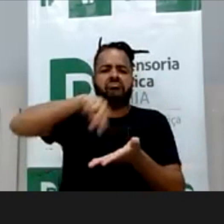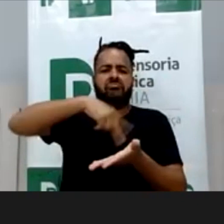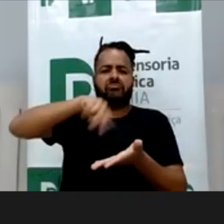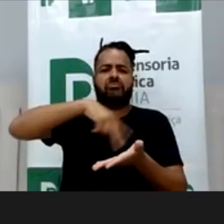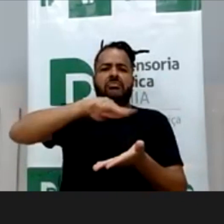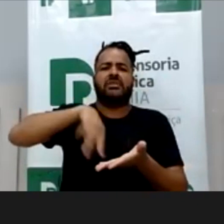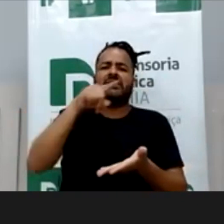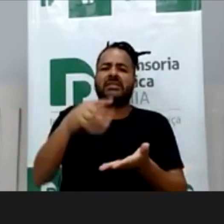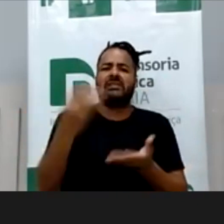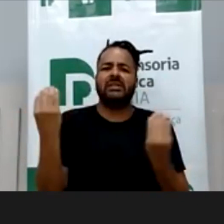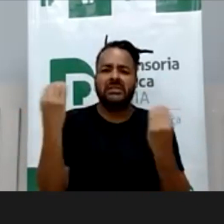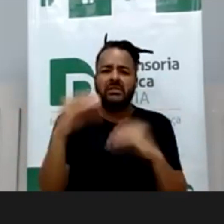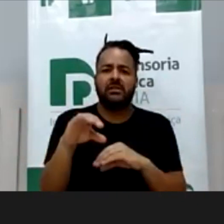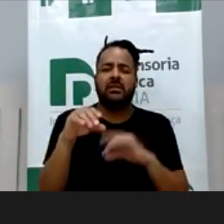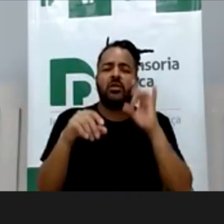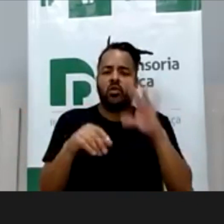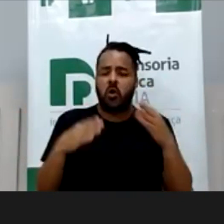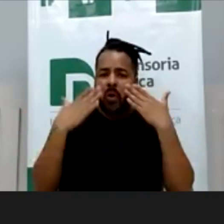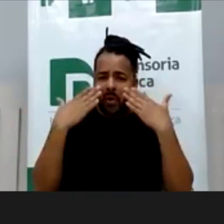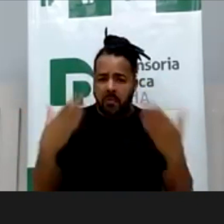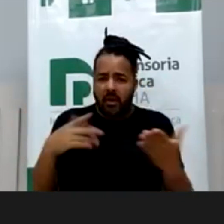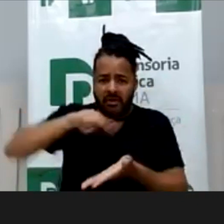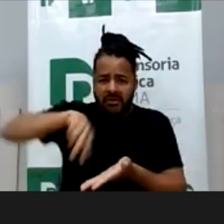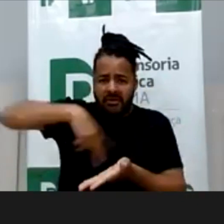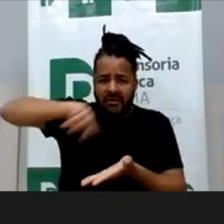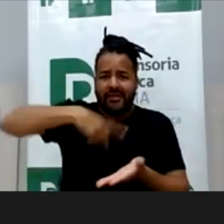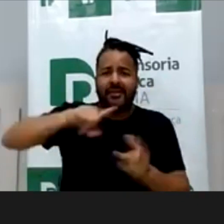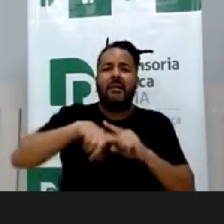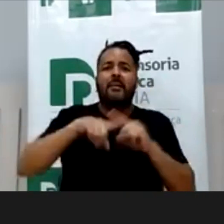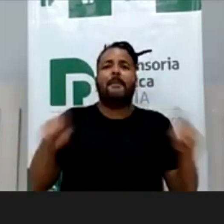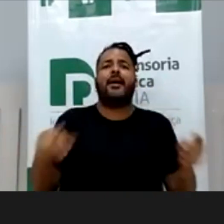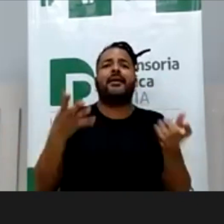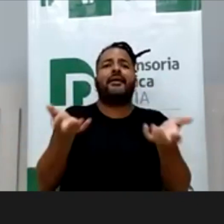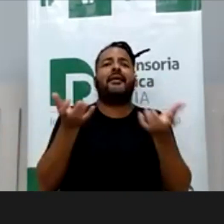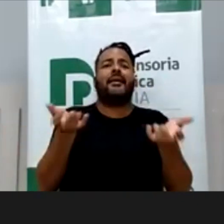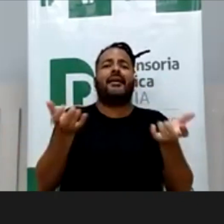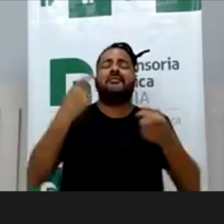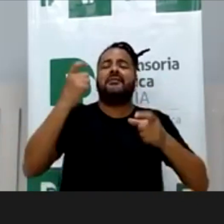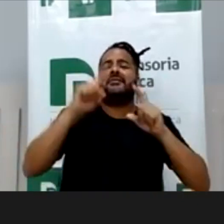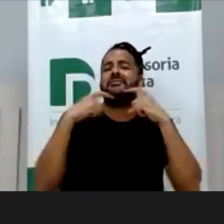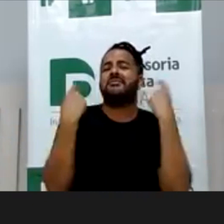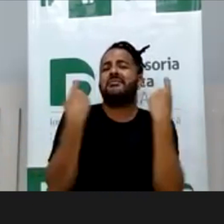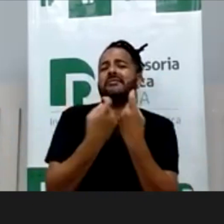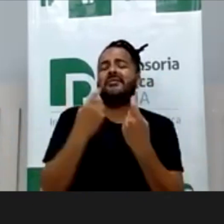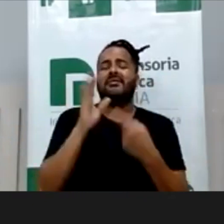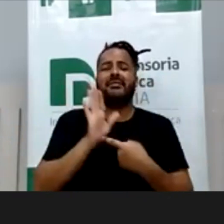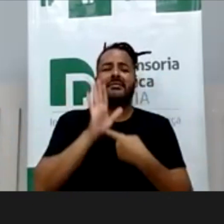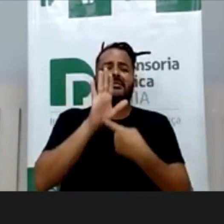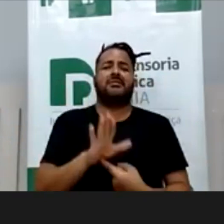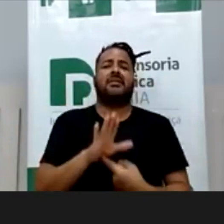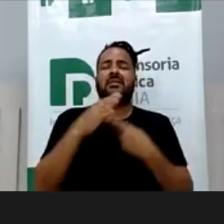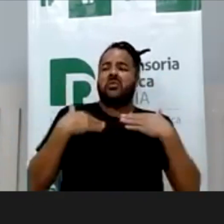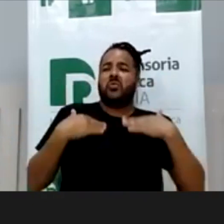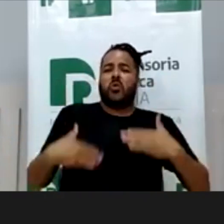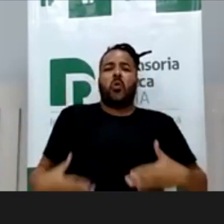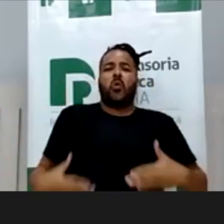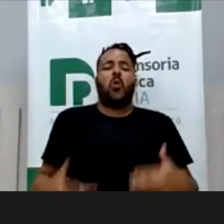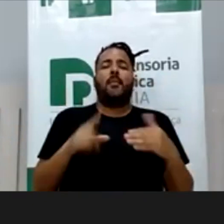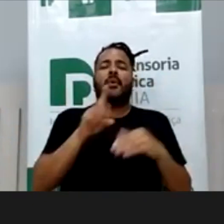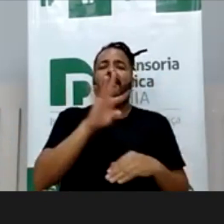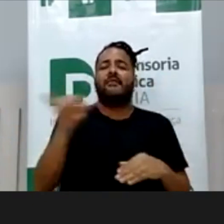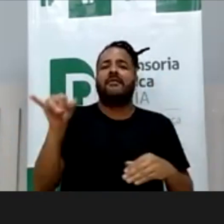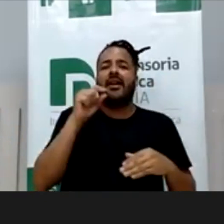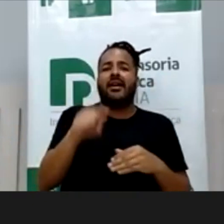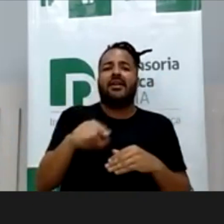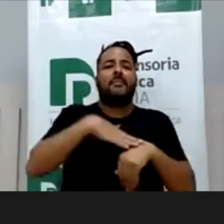não é só expondo a dança, é querendo, na verdade, aprecer a sexualidade dela, porque ele sabe que vai ganhar mais seguidores